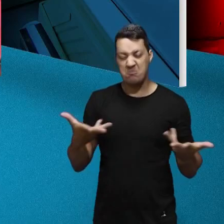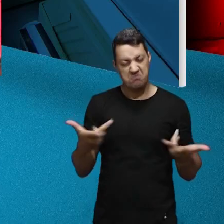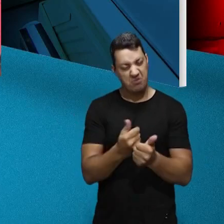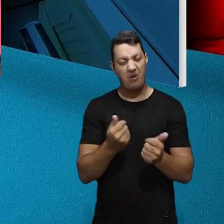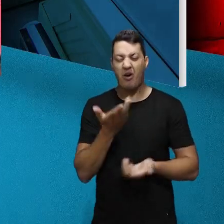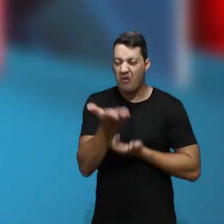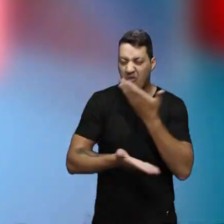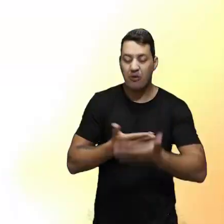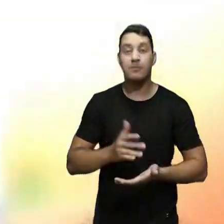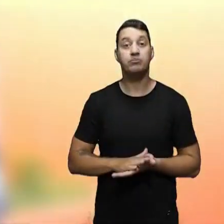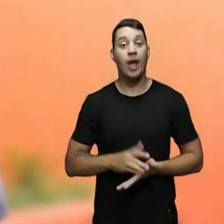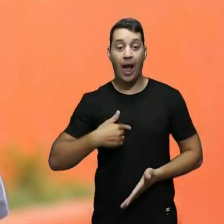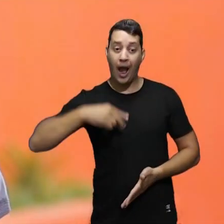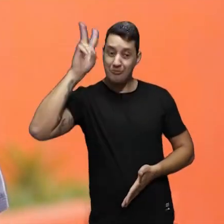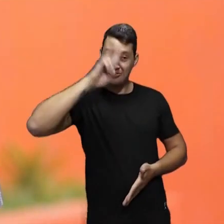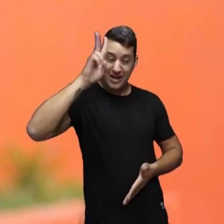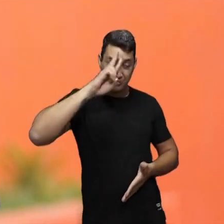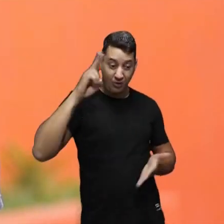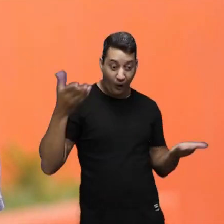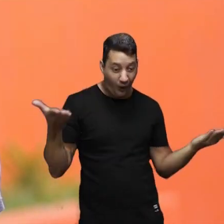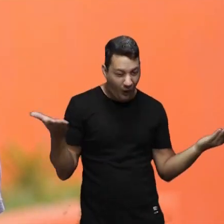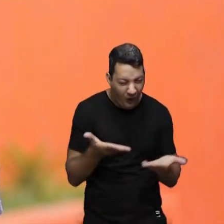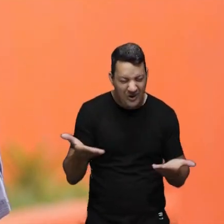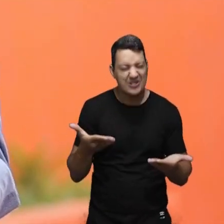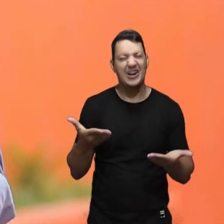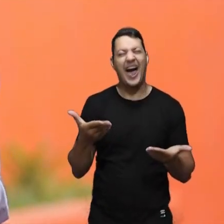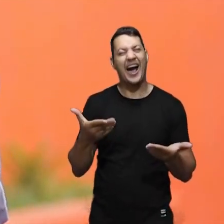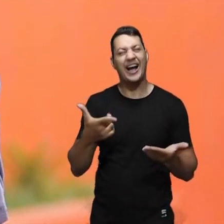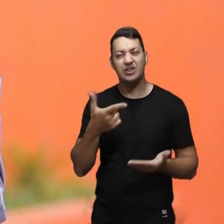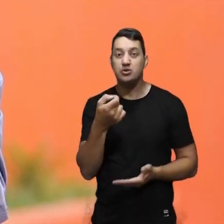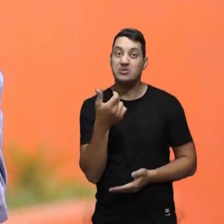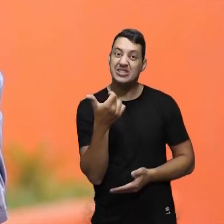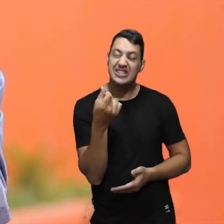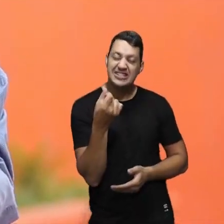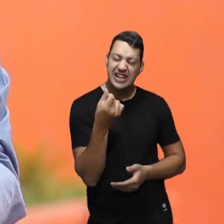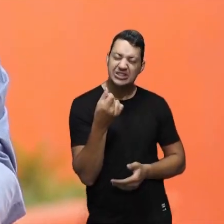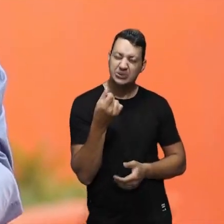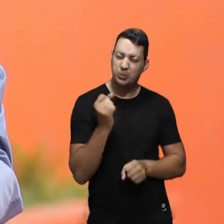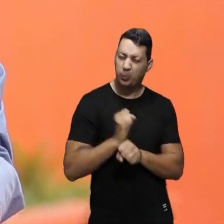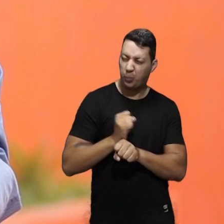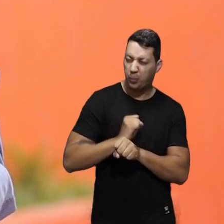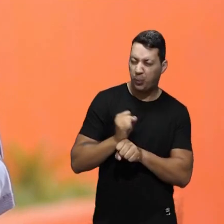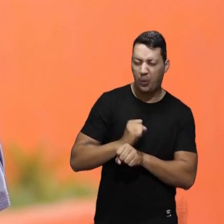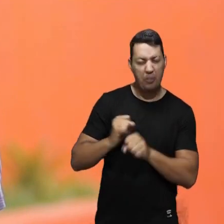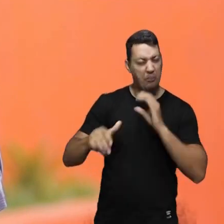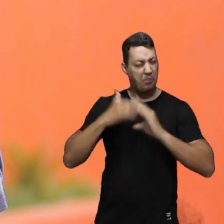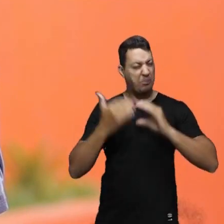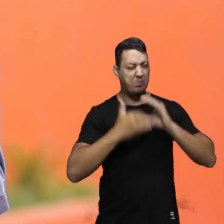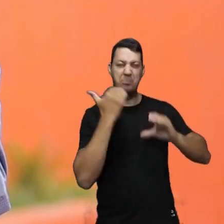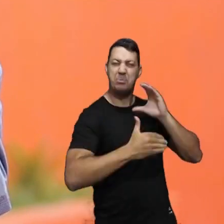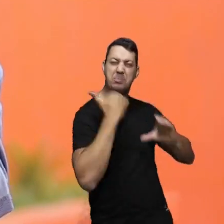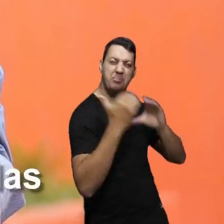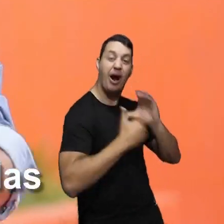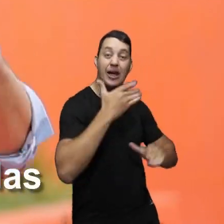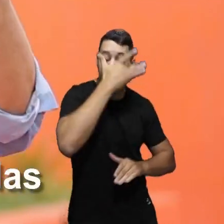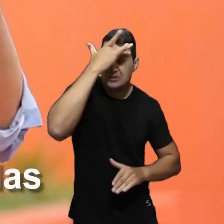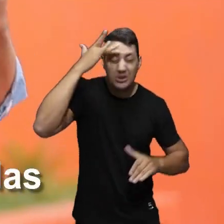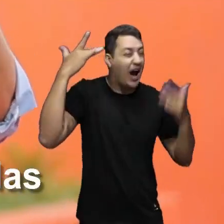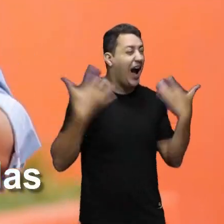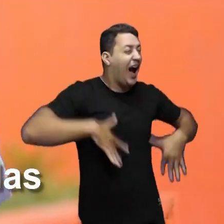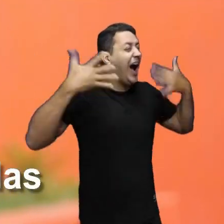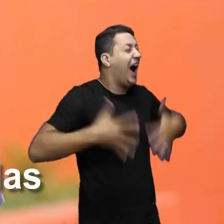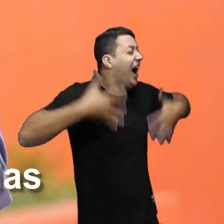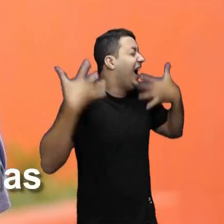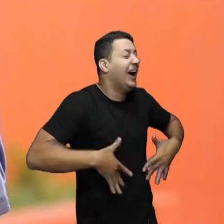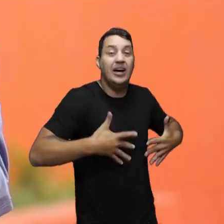recordes em atendimento. Eu me lembro como se fosse hoje. Em 2016, eu recebia inúmeras mensagens. As pessoas